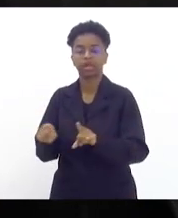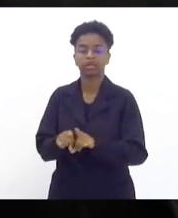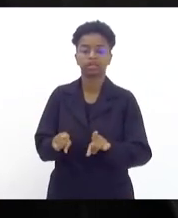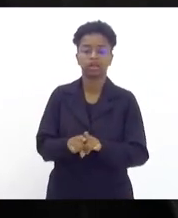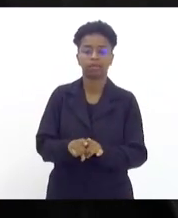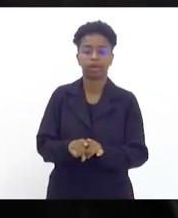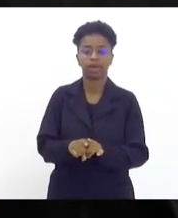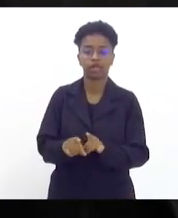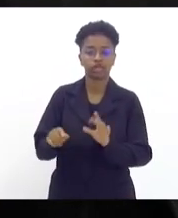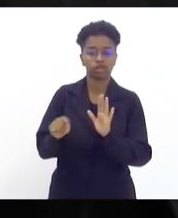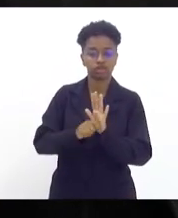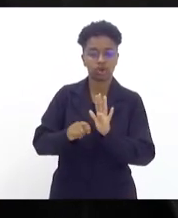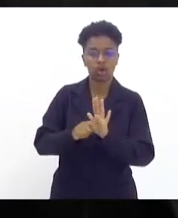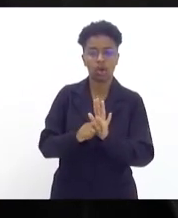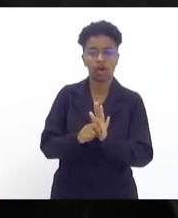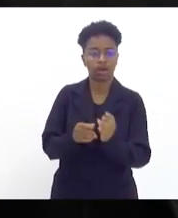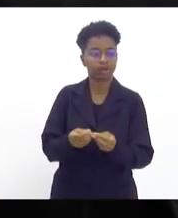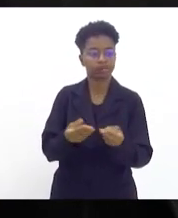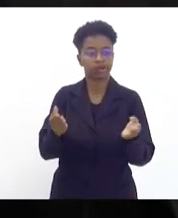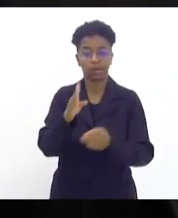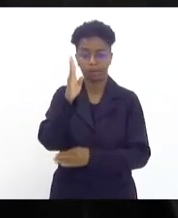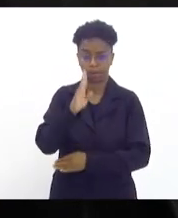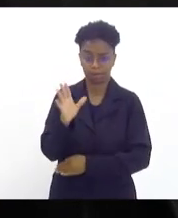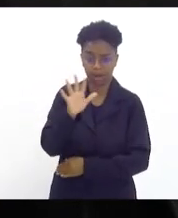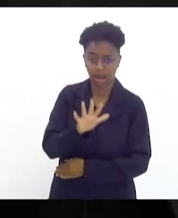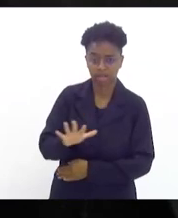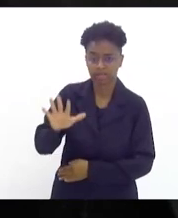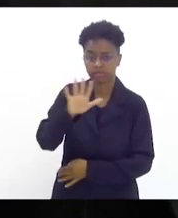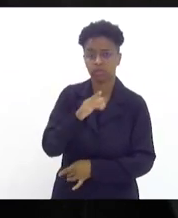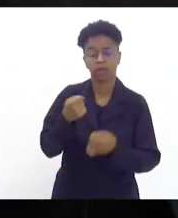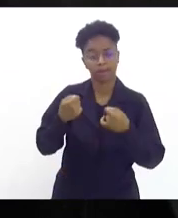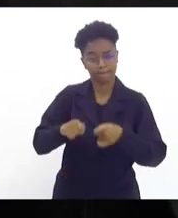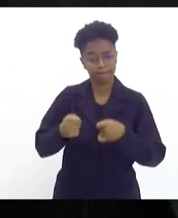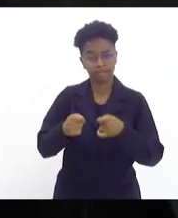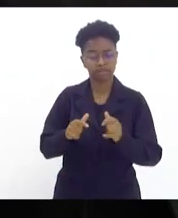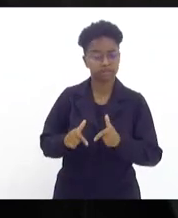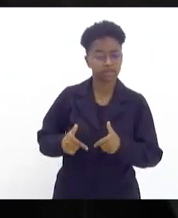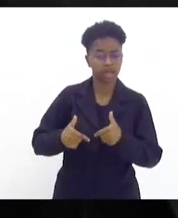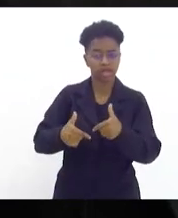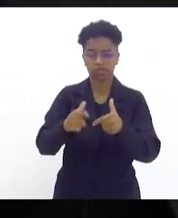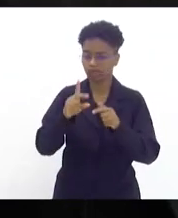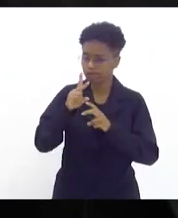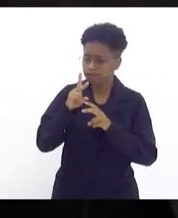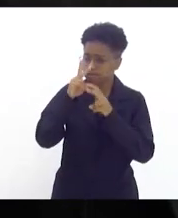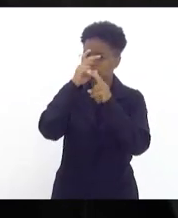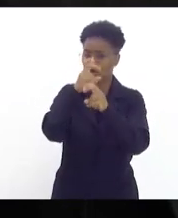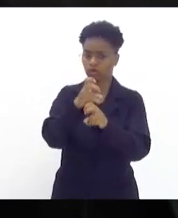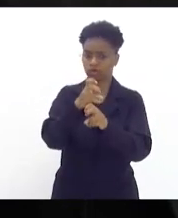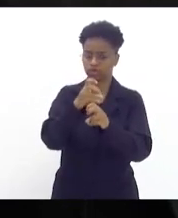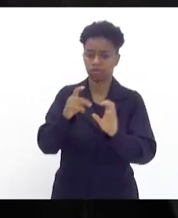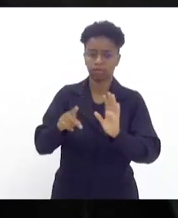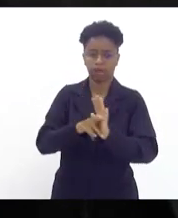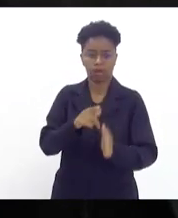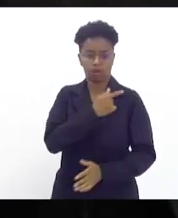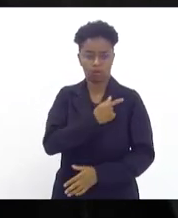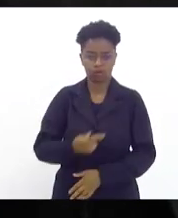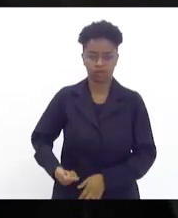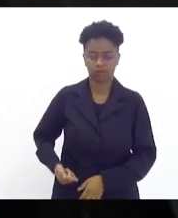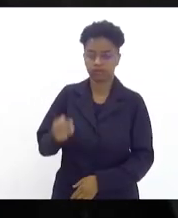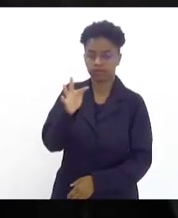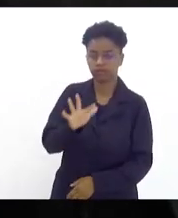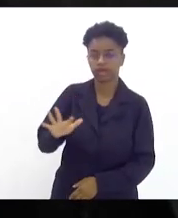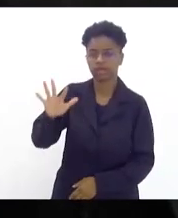das drogas no Brasil, ele precisa da intervenção forte do governo federal,